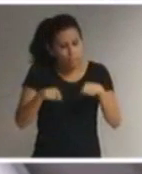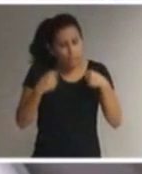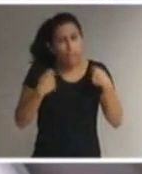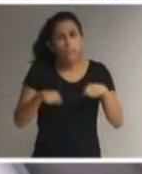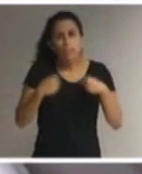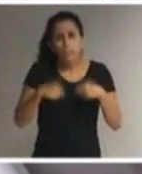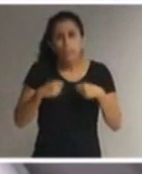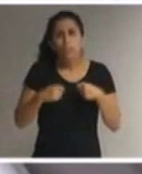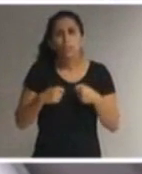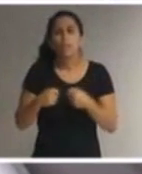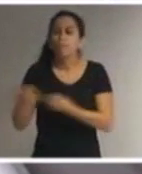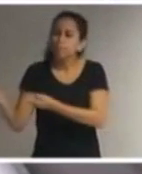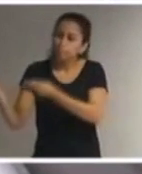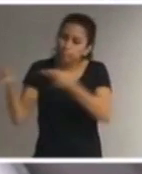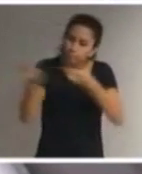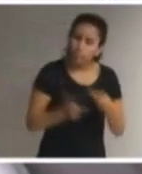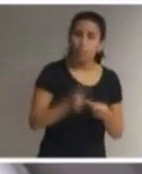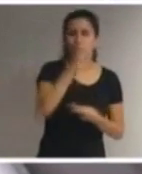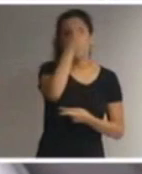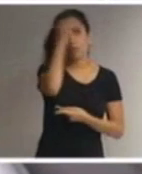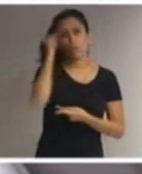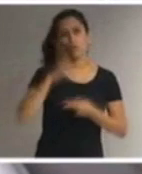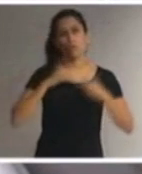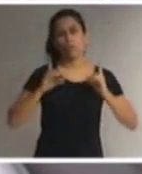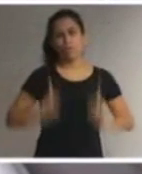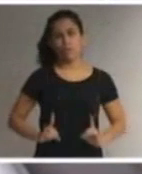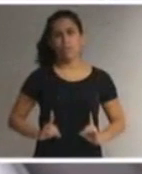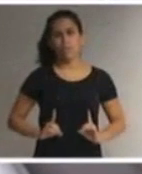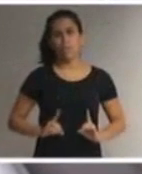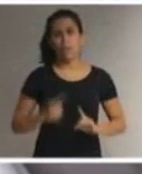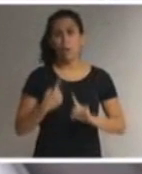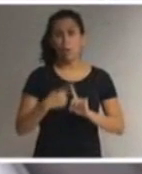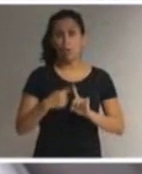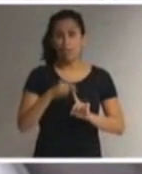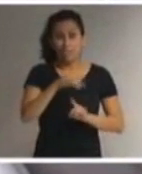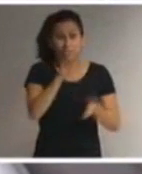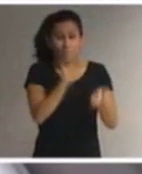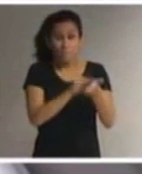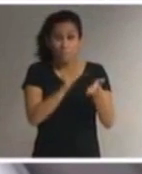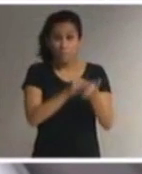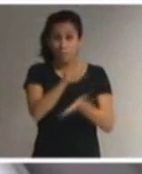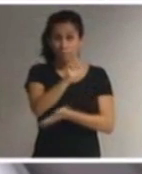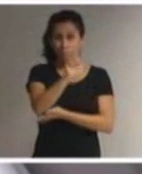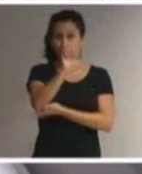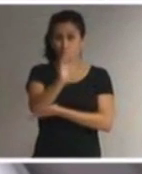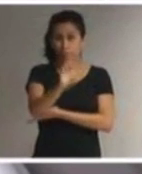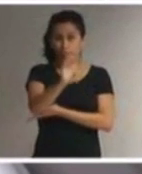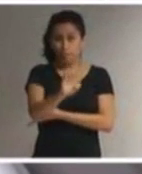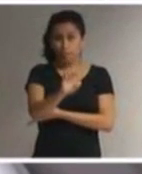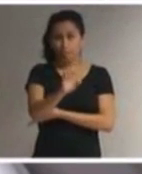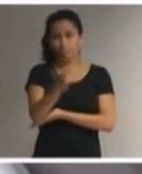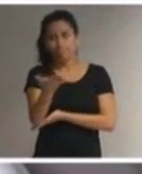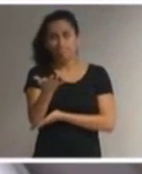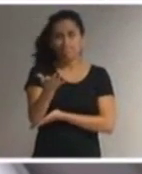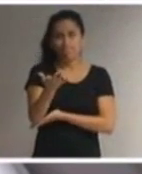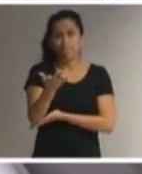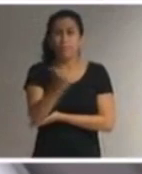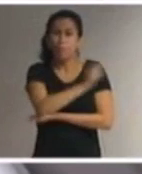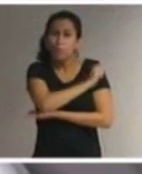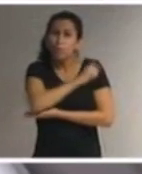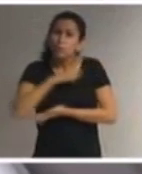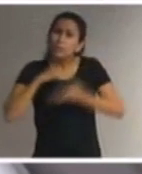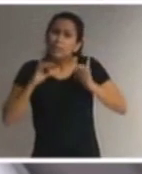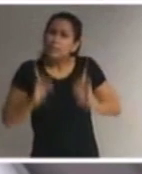deficiência possa encontrá-lo ali pois se o atendimento educacional especializado não estiver presente muitas vezes o aluno com